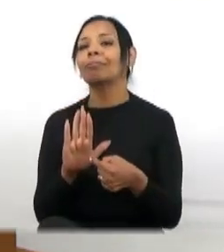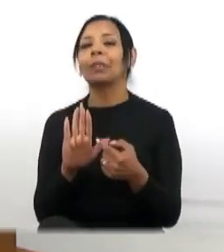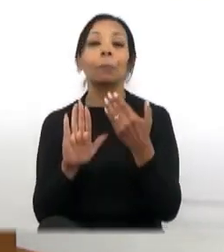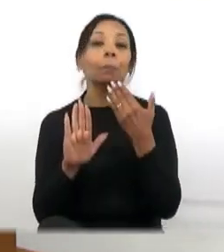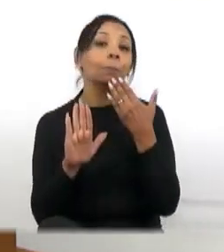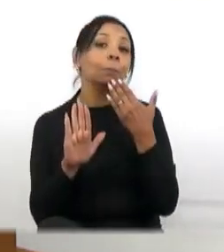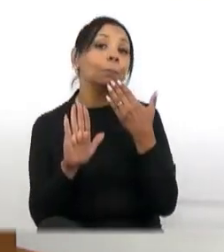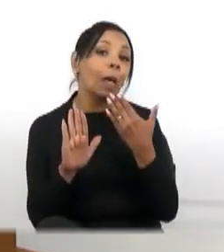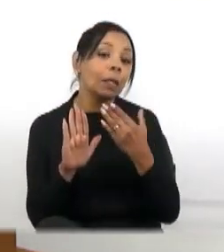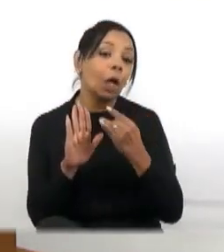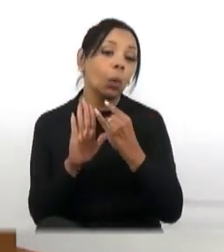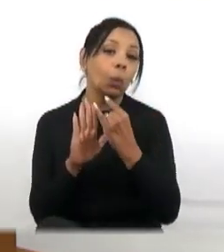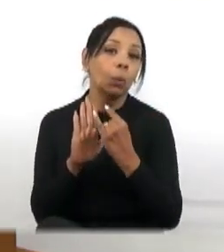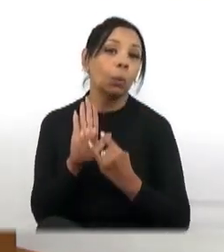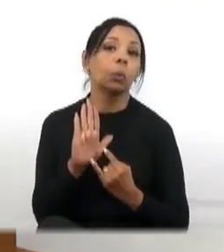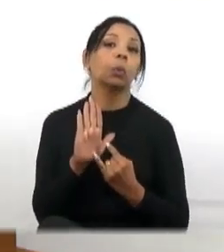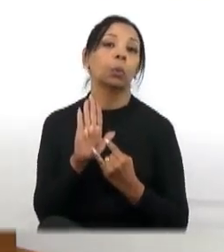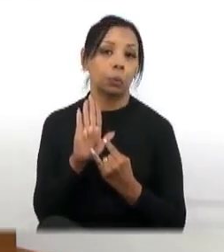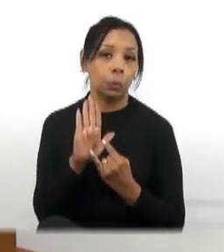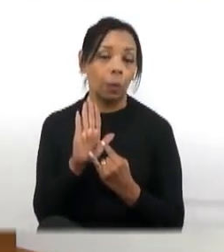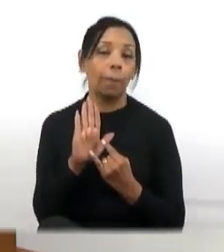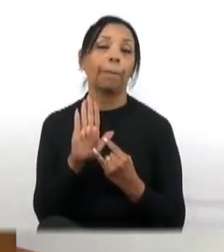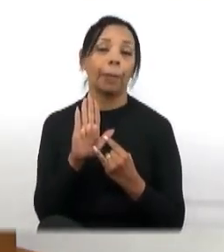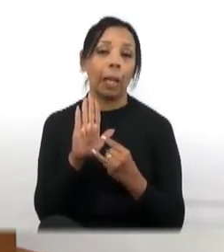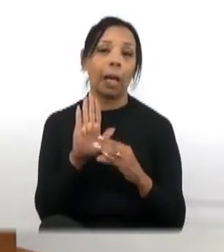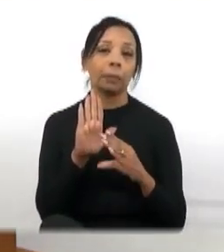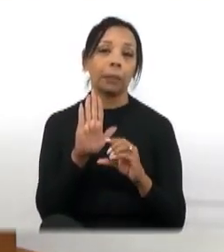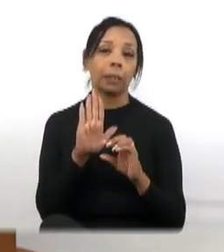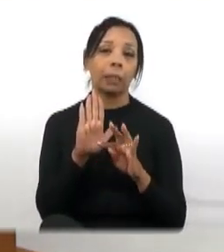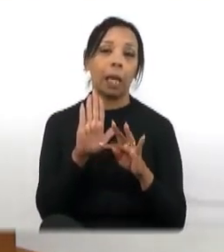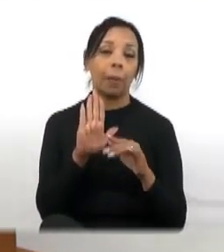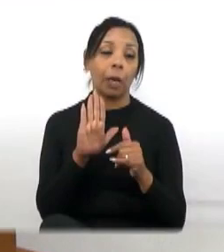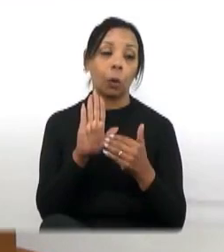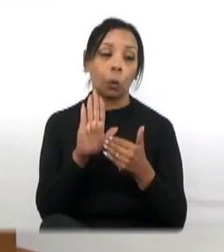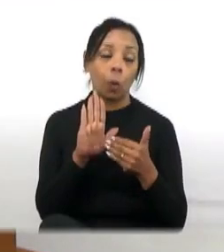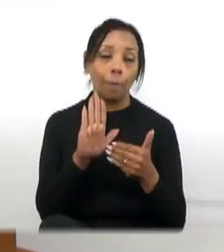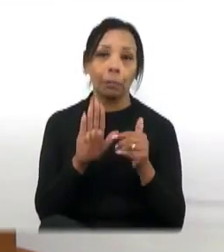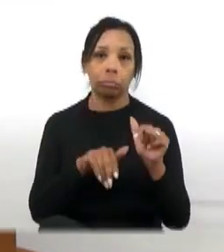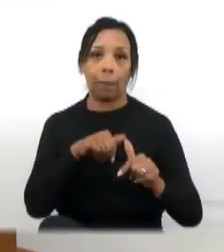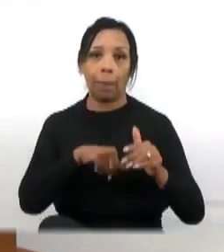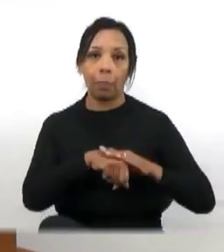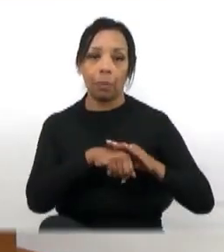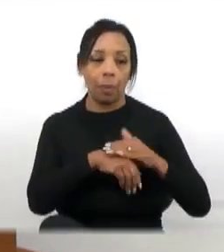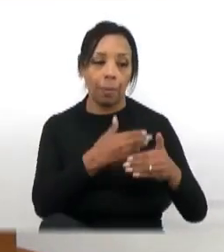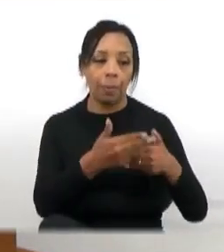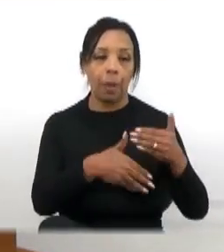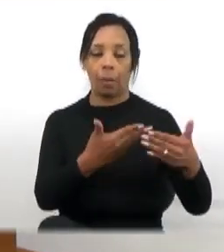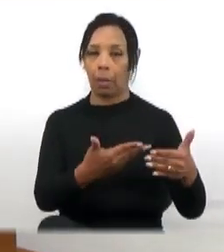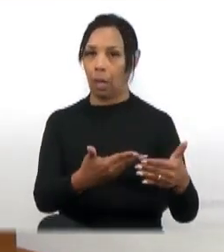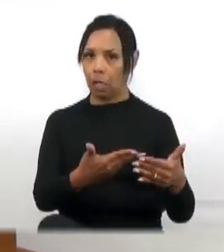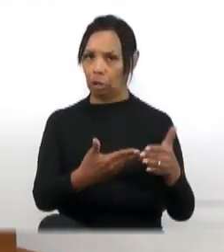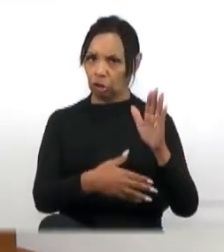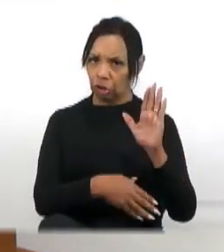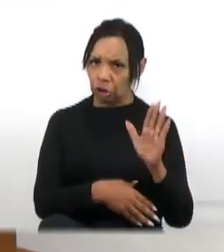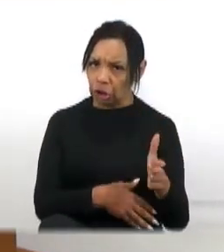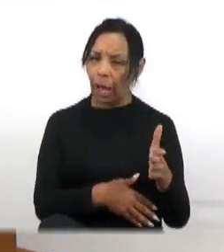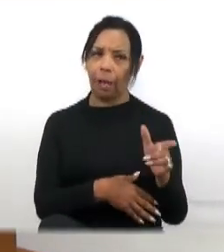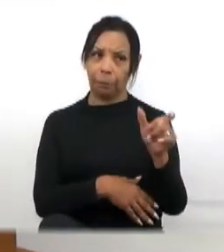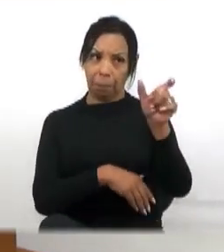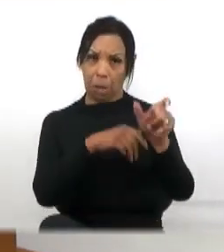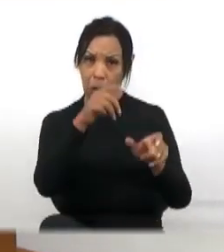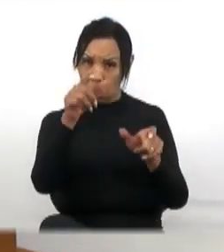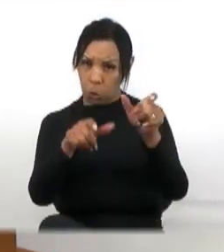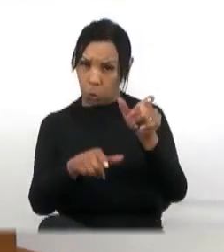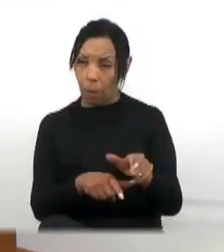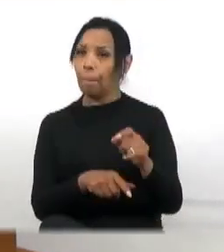Uma solicitação para a CETESP, para começar a atuar nesse negócio. Coisa que qualquer pessoa... Por isso que essa cidade não